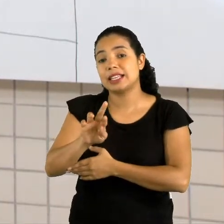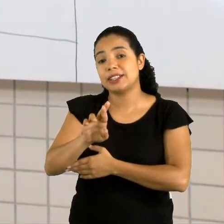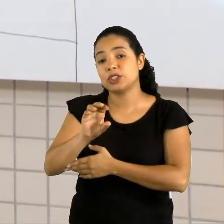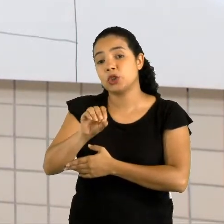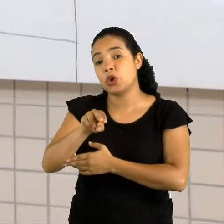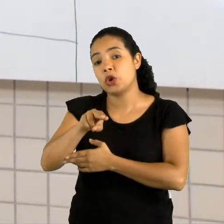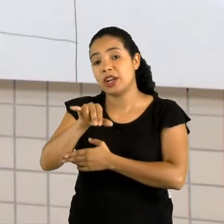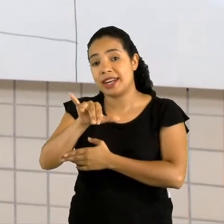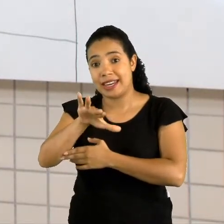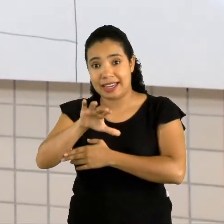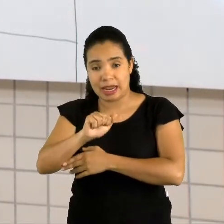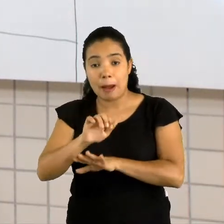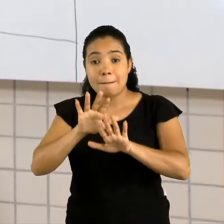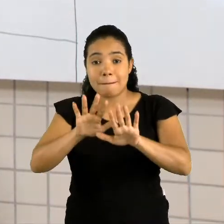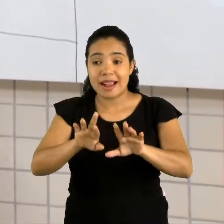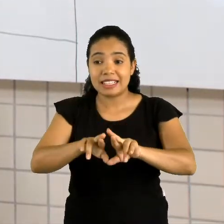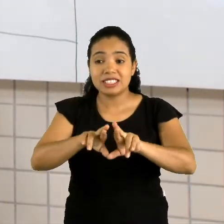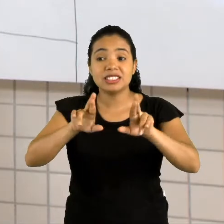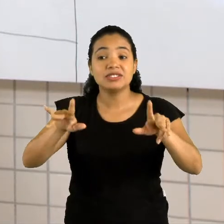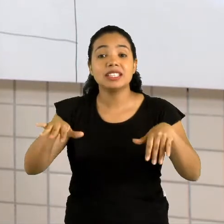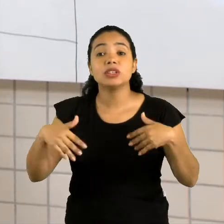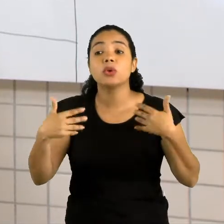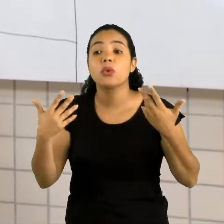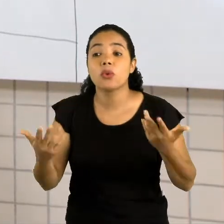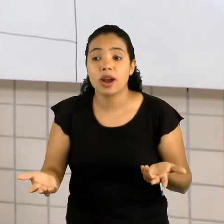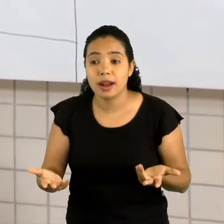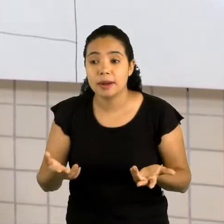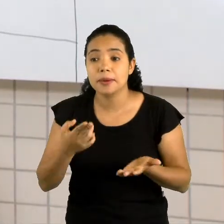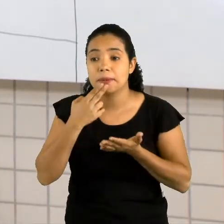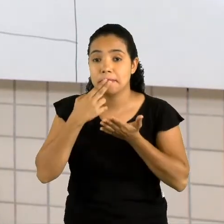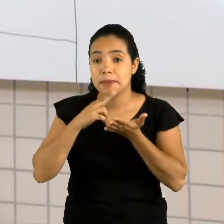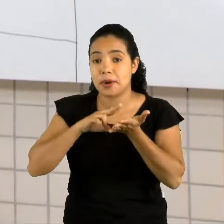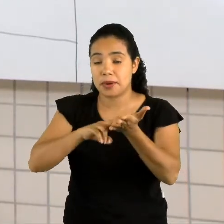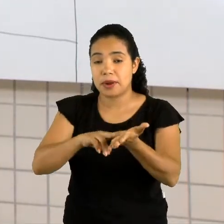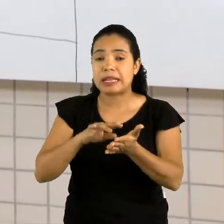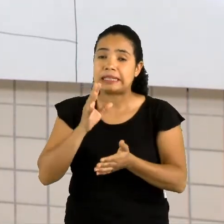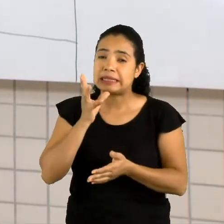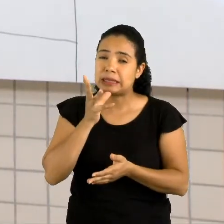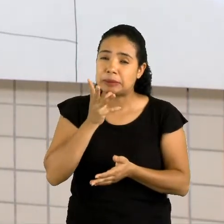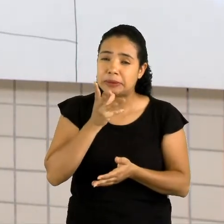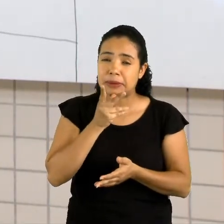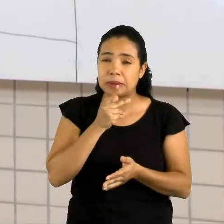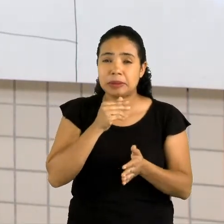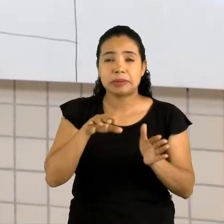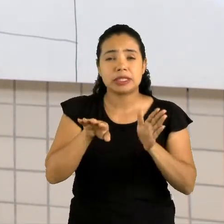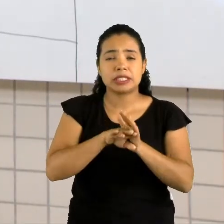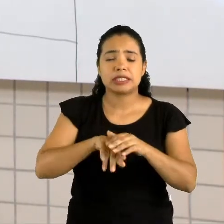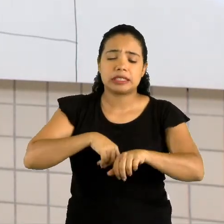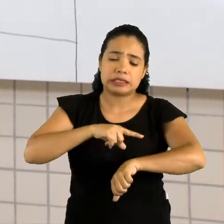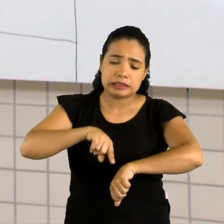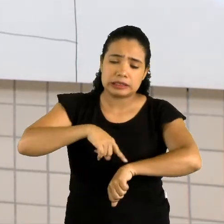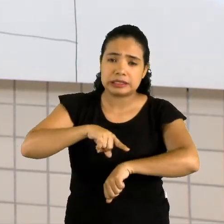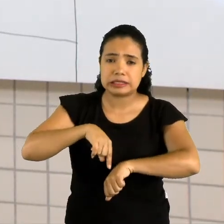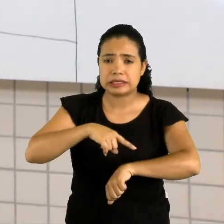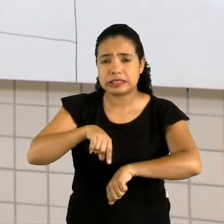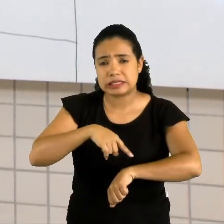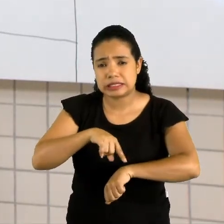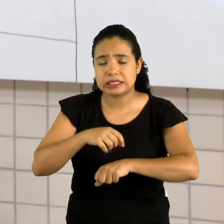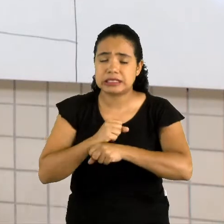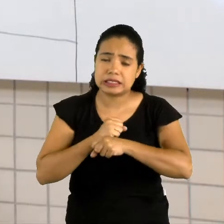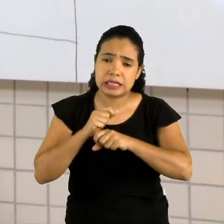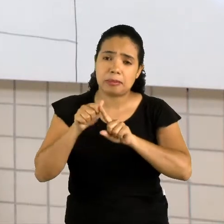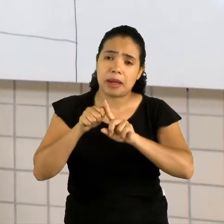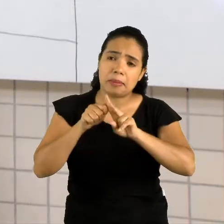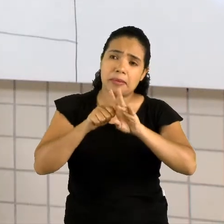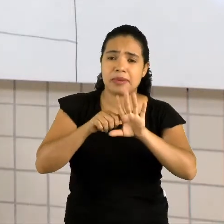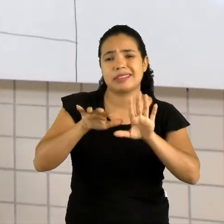diferença entre os dois é qual? É que a carta, ela demora mais para chegar, ela leva mais tempo. E o e-mail, na